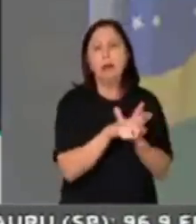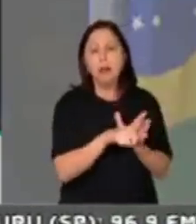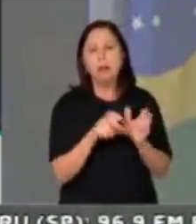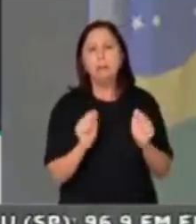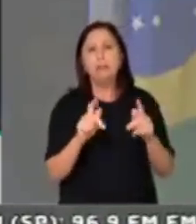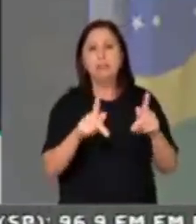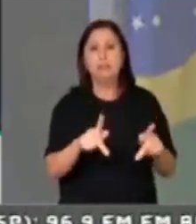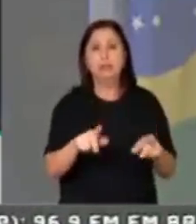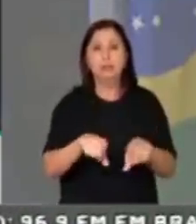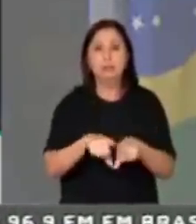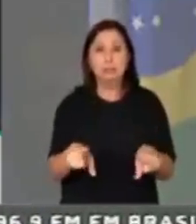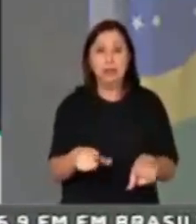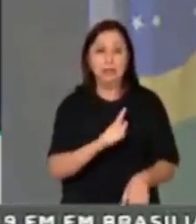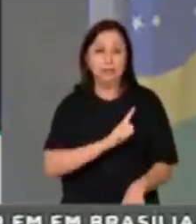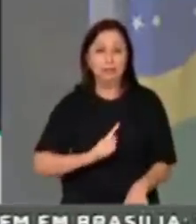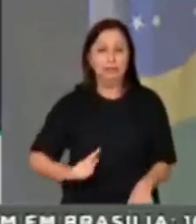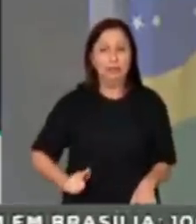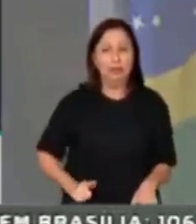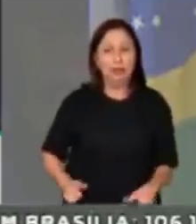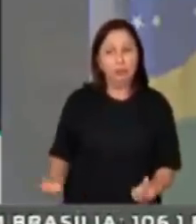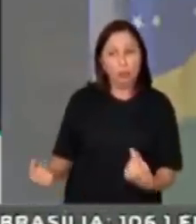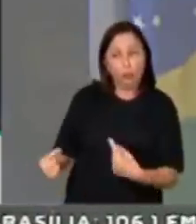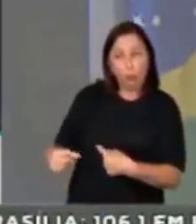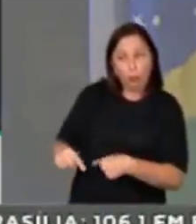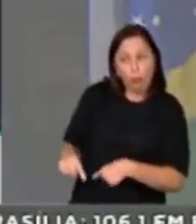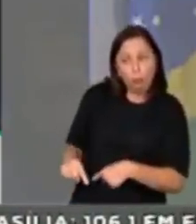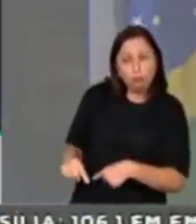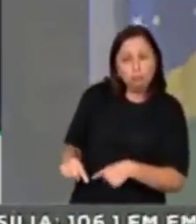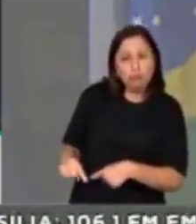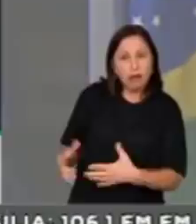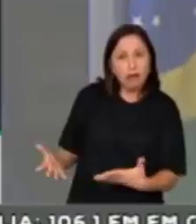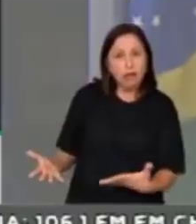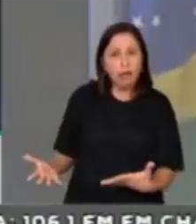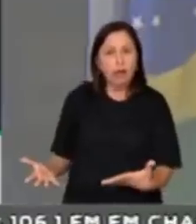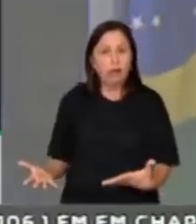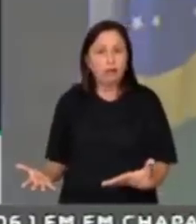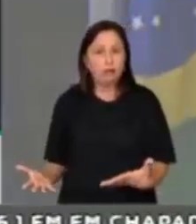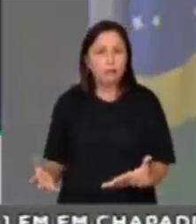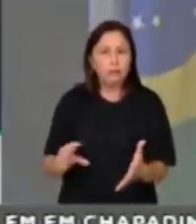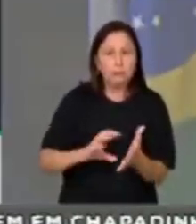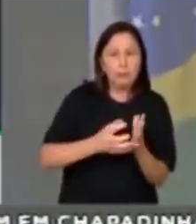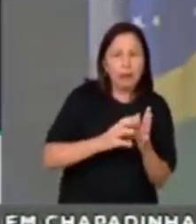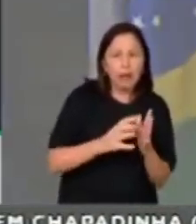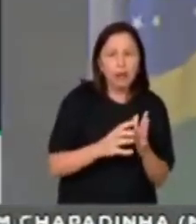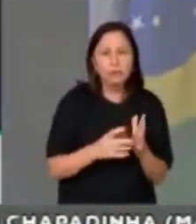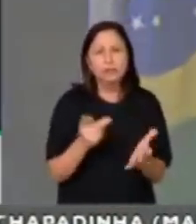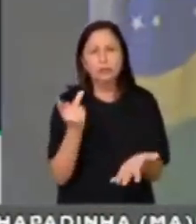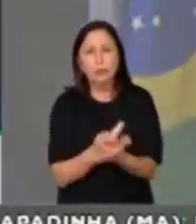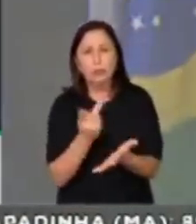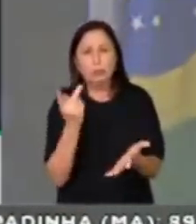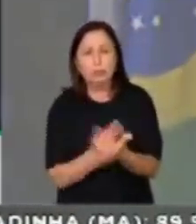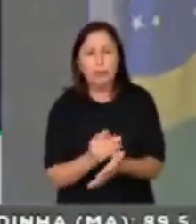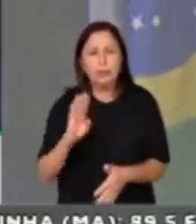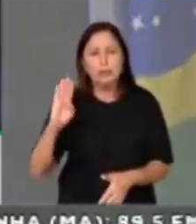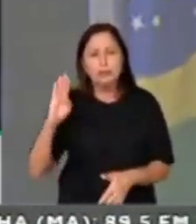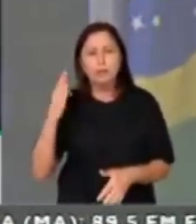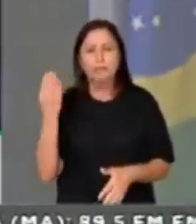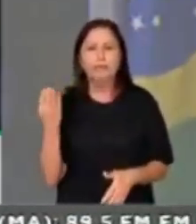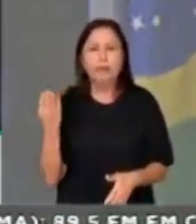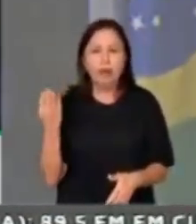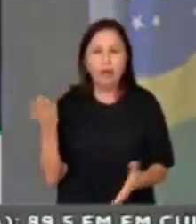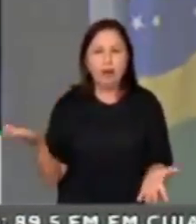governador de vocês faz o jogo contrário, enquanto vocês fazem o jogo duplo, enquanto vocês mentem e mascaram nos bastidores,